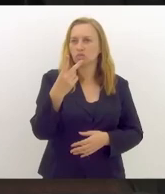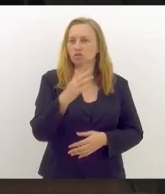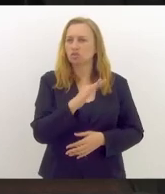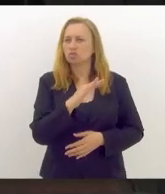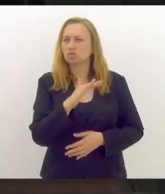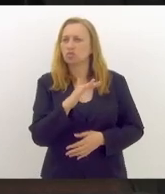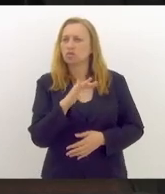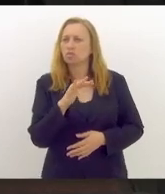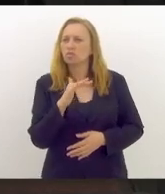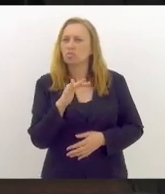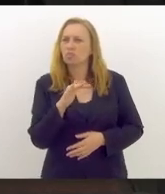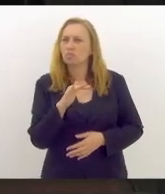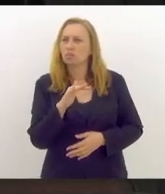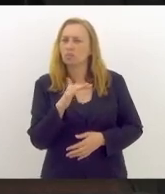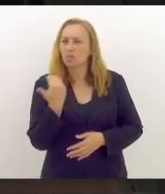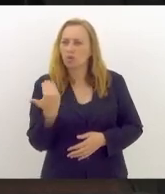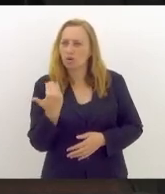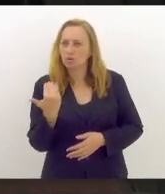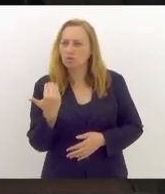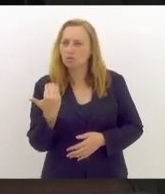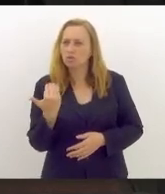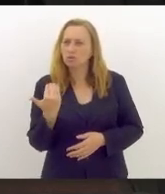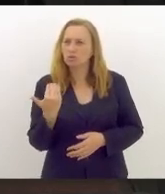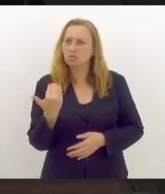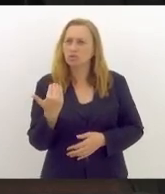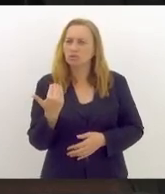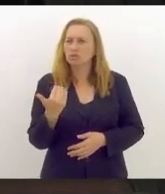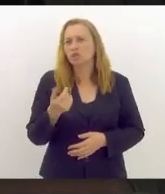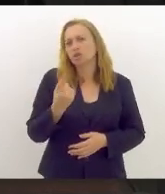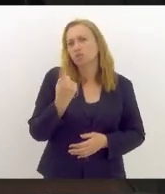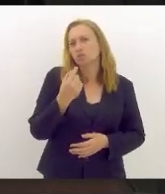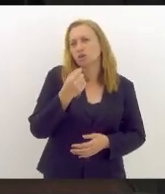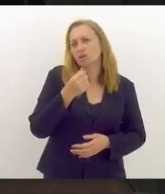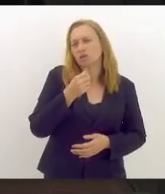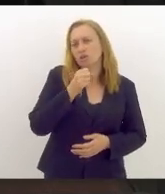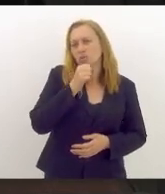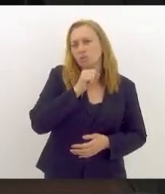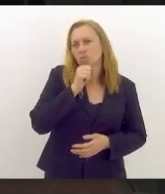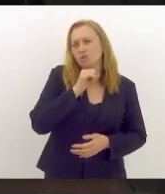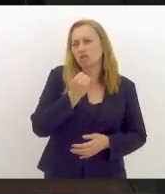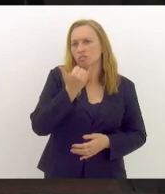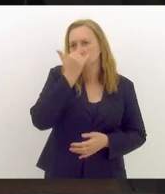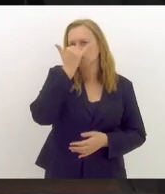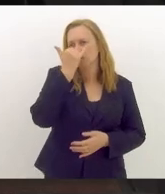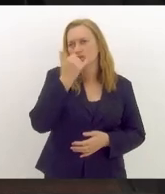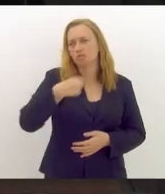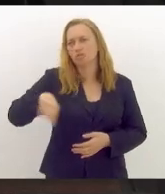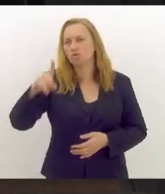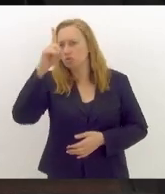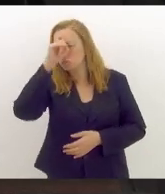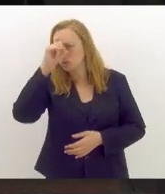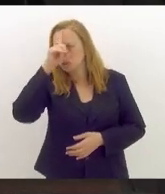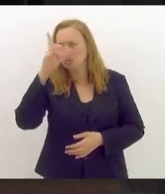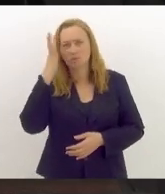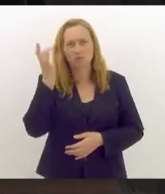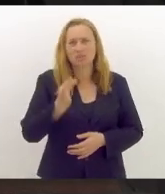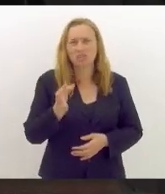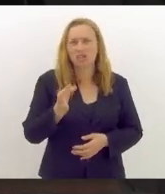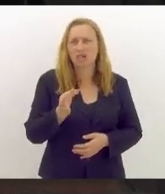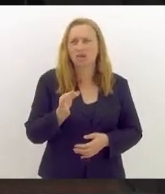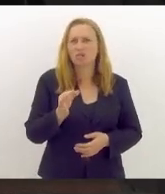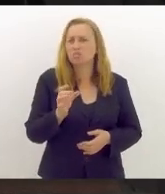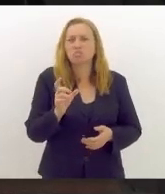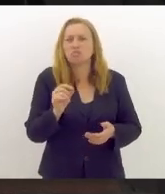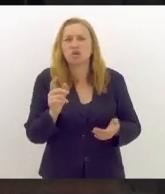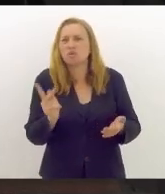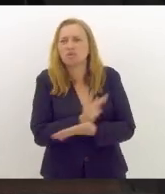perdão, dois alvejados, um morto, e uma senhora que foi ferida e levada ao hospital. Não se sabe ainda o propósito da